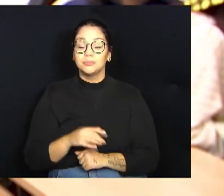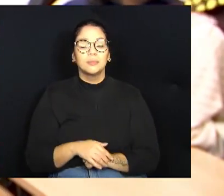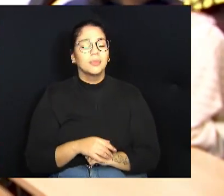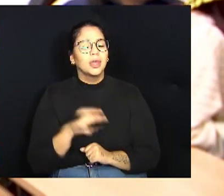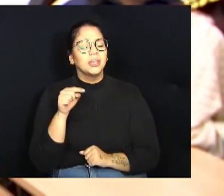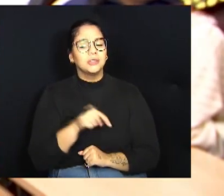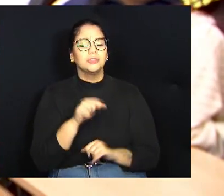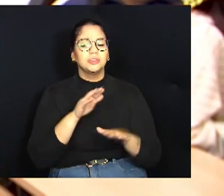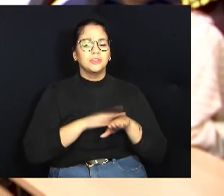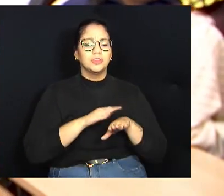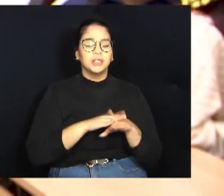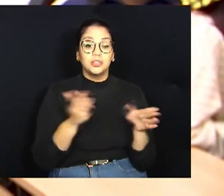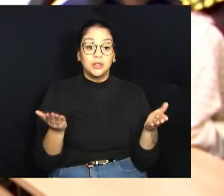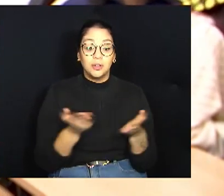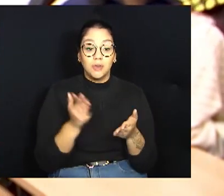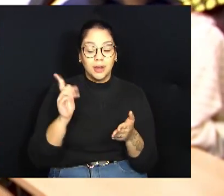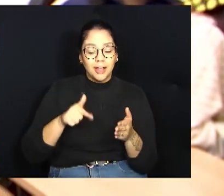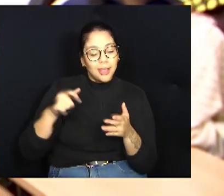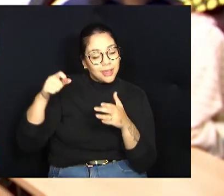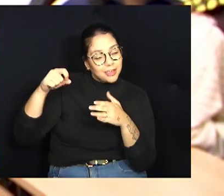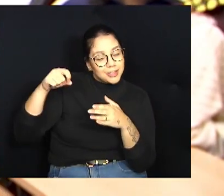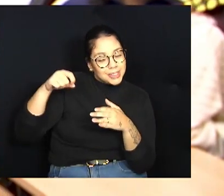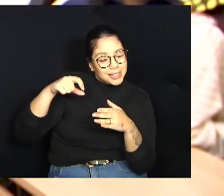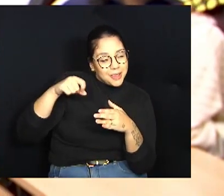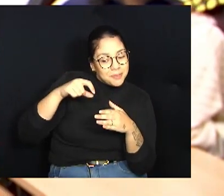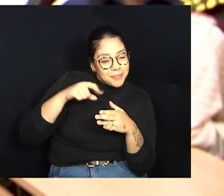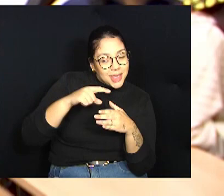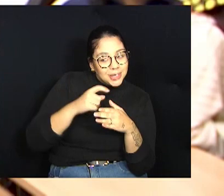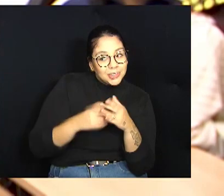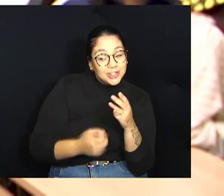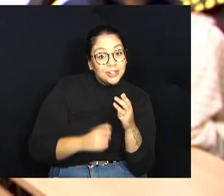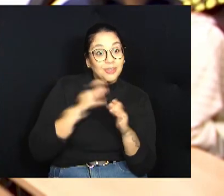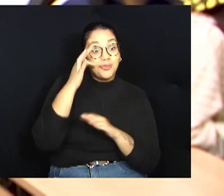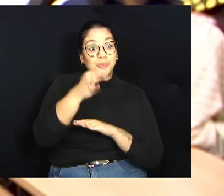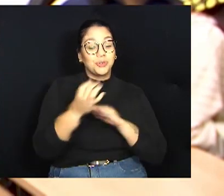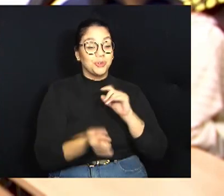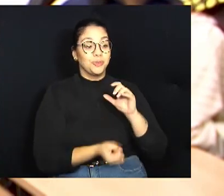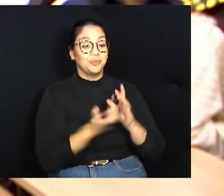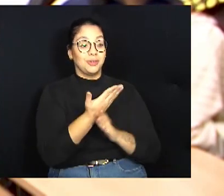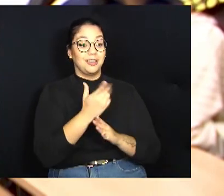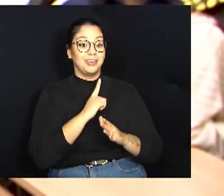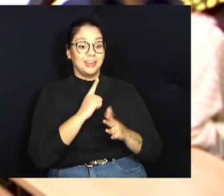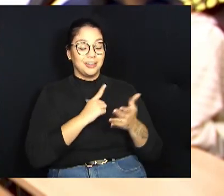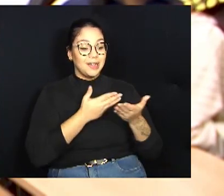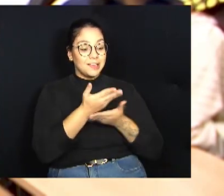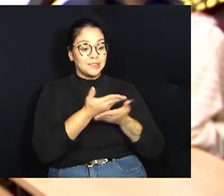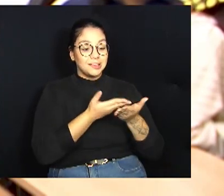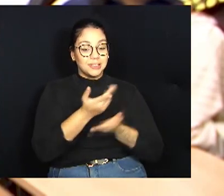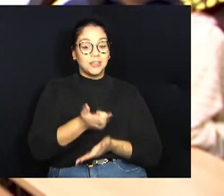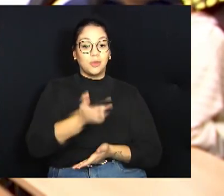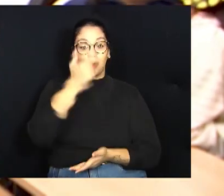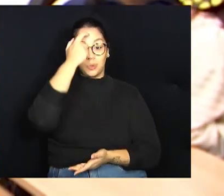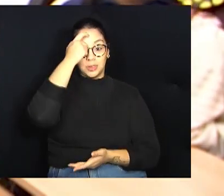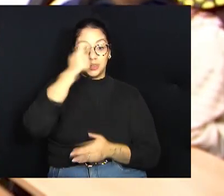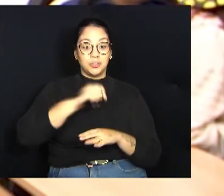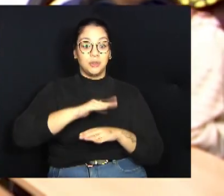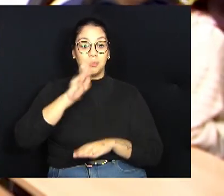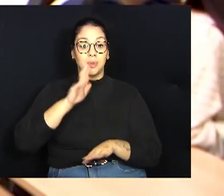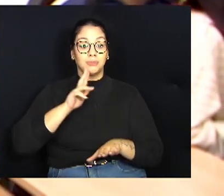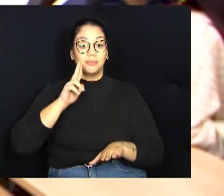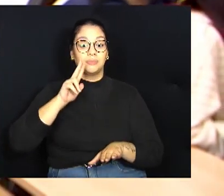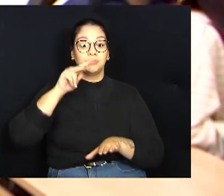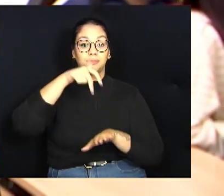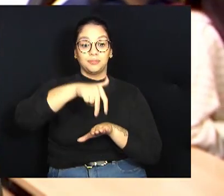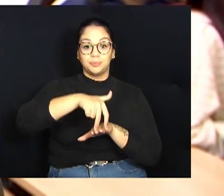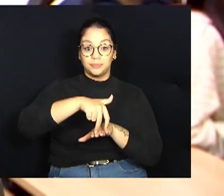uma semente que está sendo plantada para que no futuro eles possam ter um envolvimento mais consciente, mais protagonista